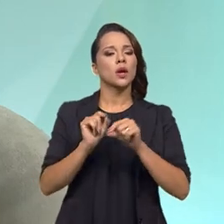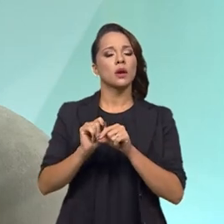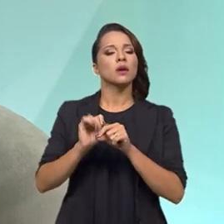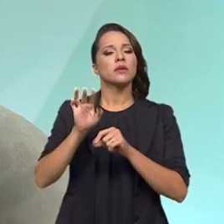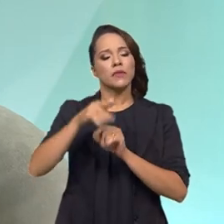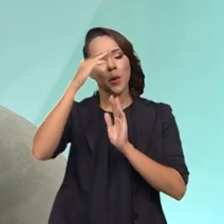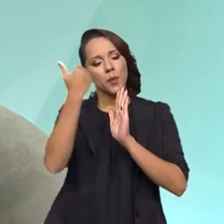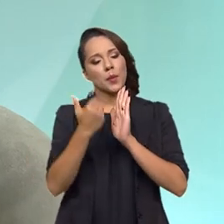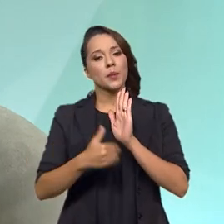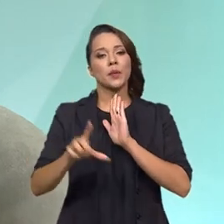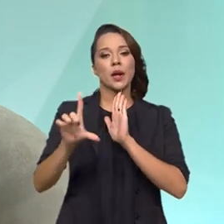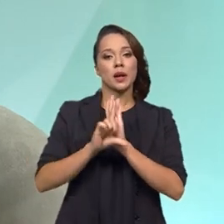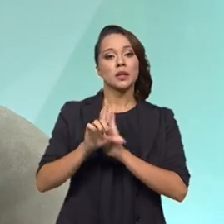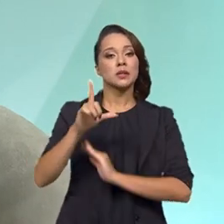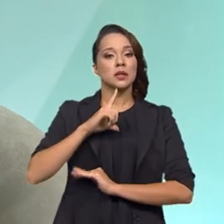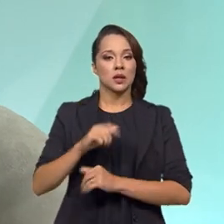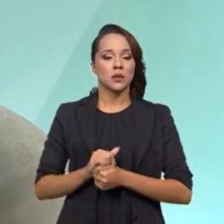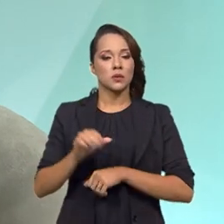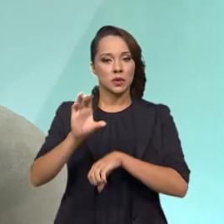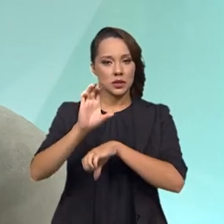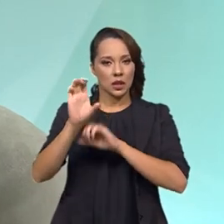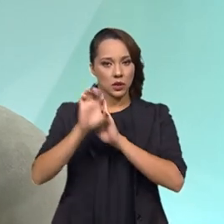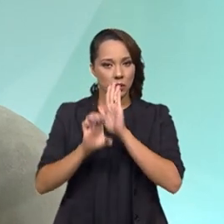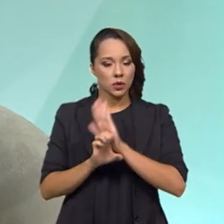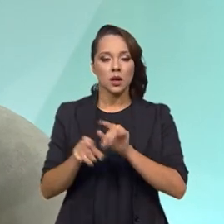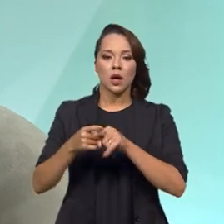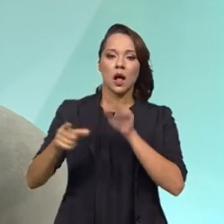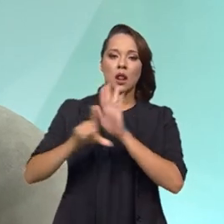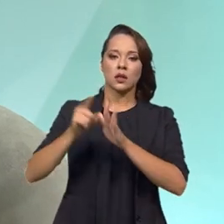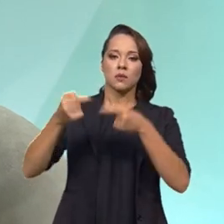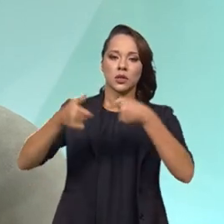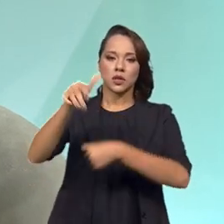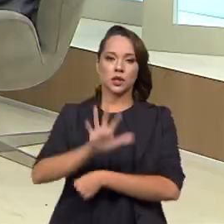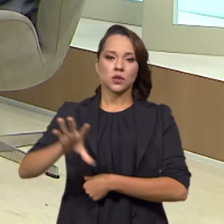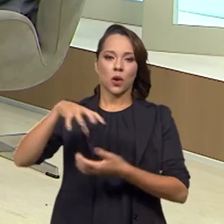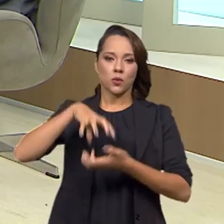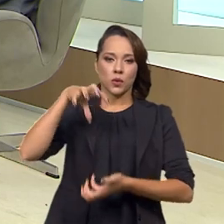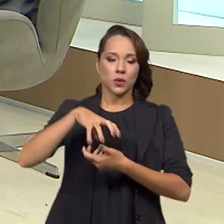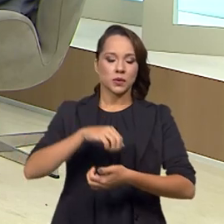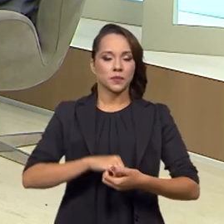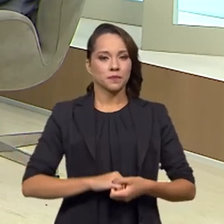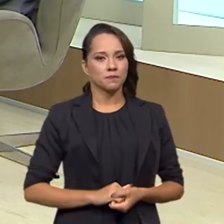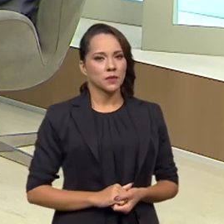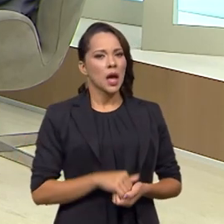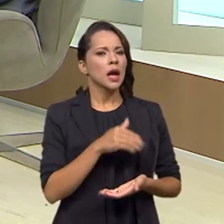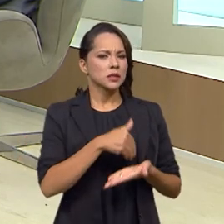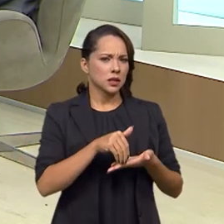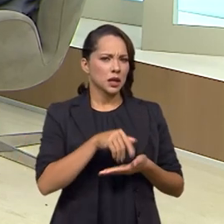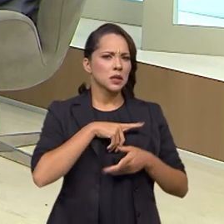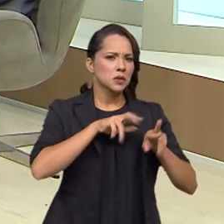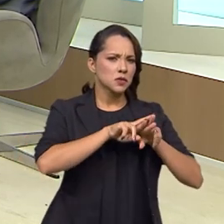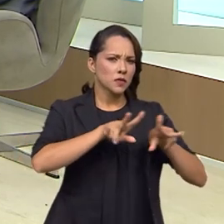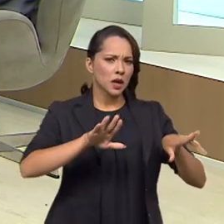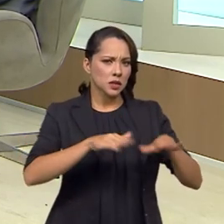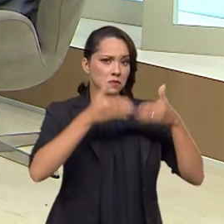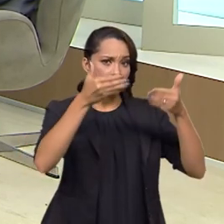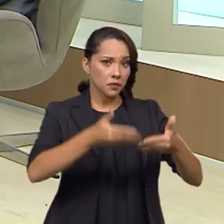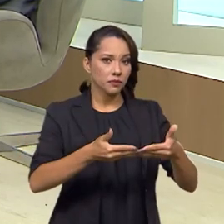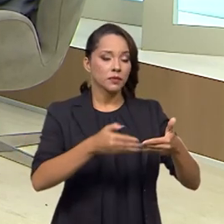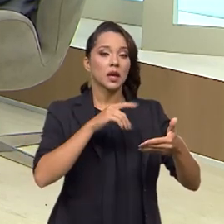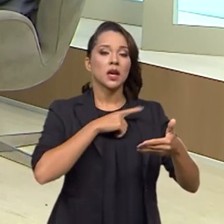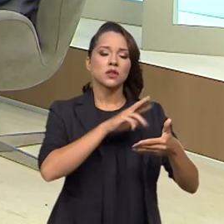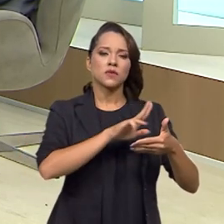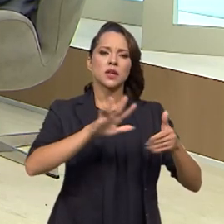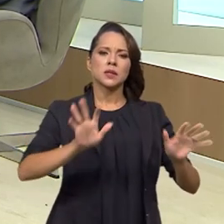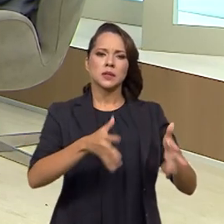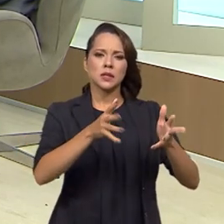cumprimento das leis que nós temos, o Estatuto e a lei da política nacional do idoso. A secretaria tem várias frentes e diversas